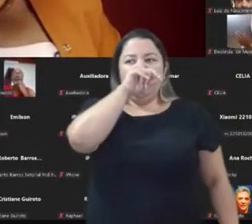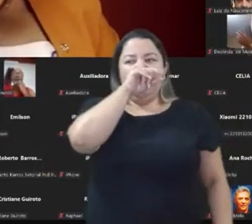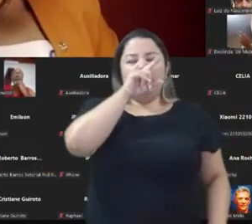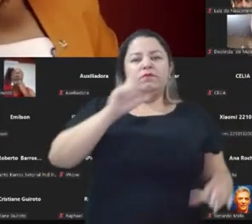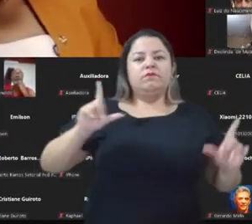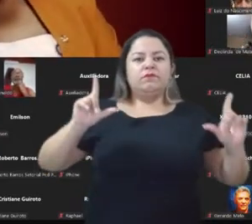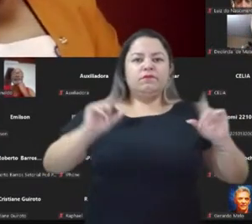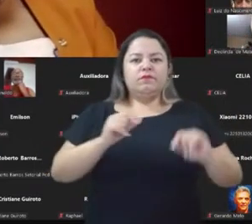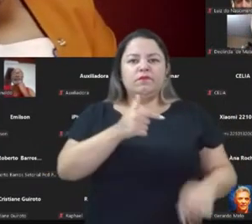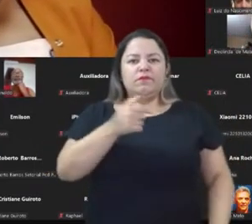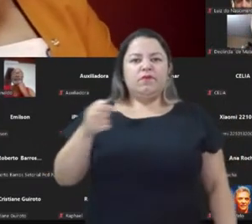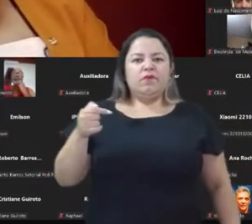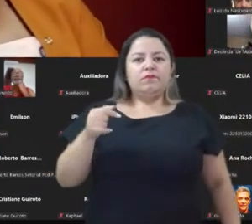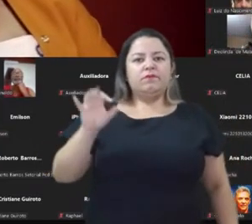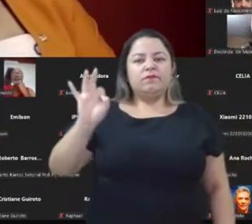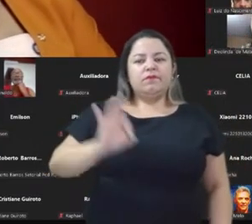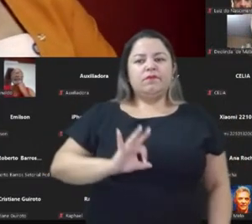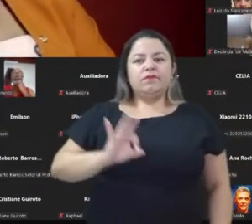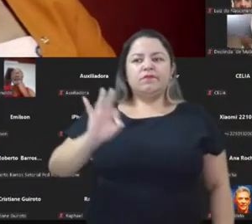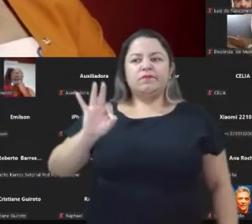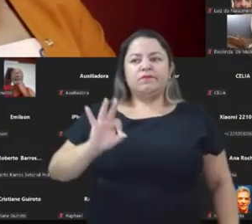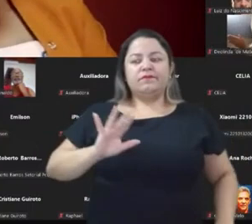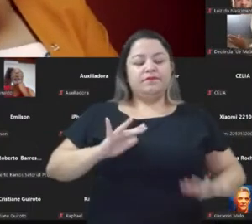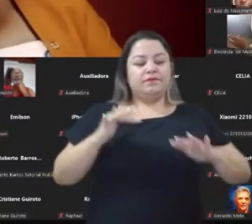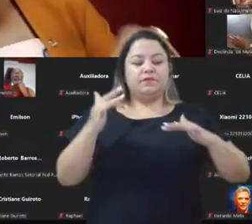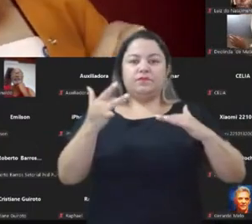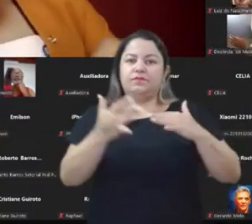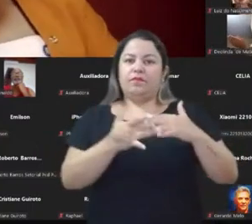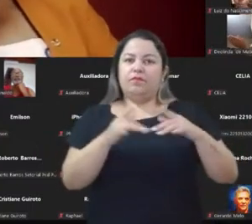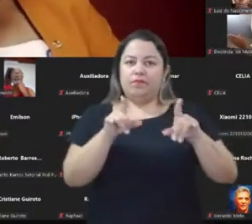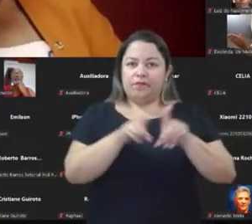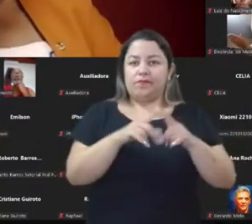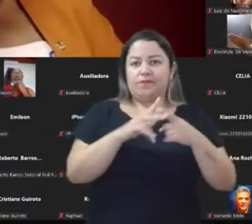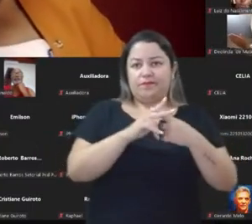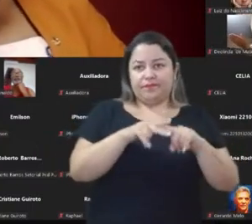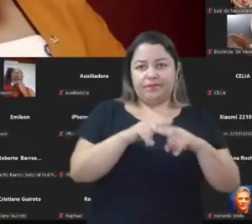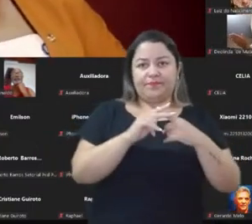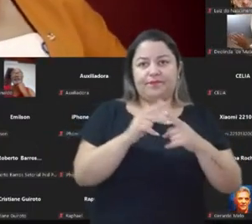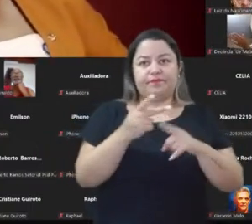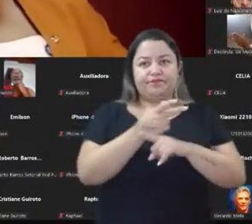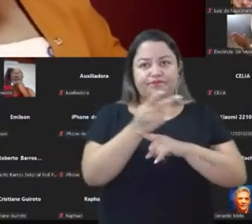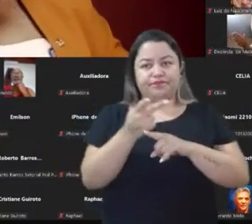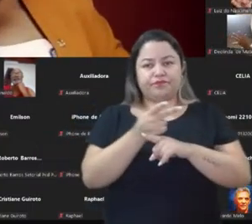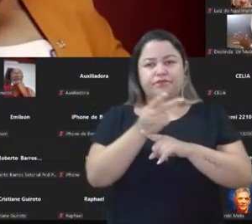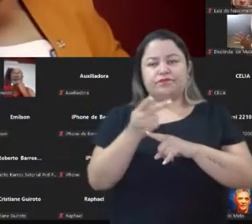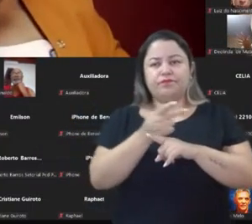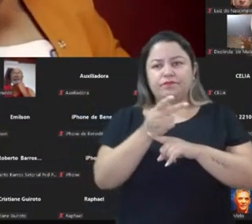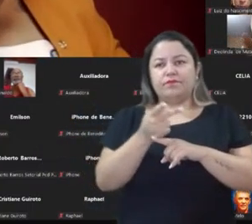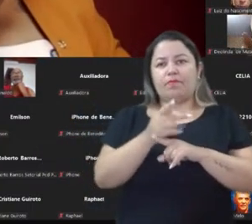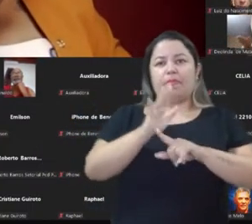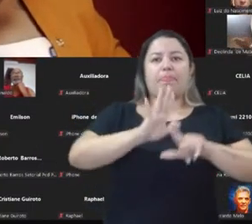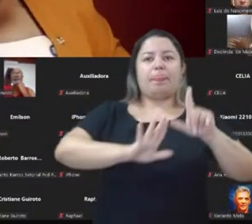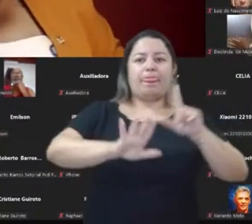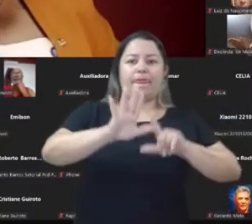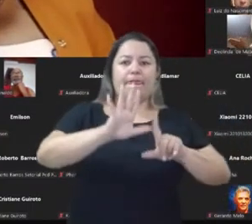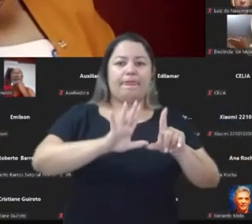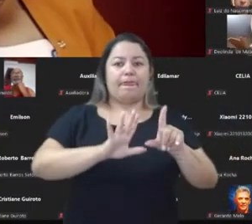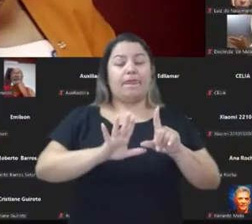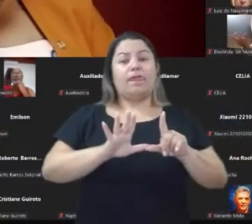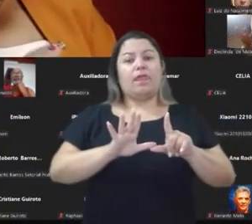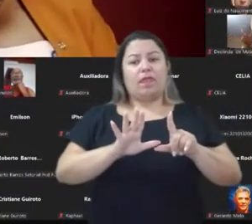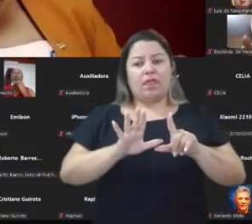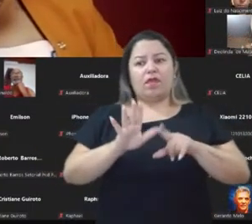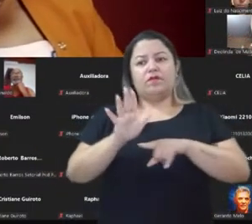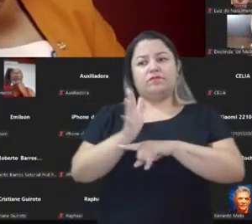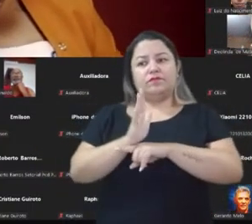de 27%. As redes sociais se tornam esse mecanismo de busca e as plataformas de vídeo estão